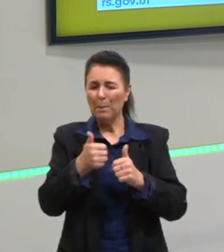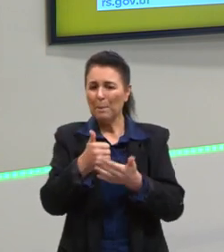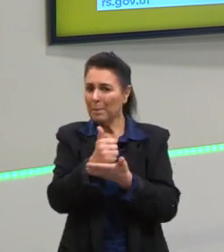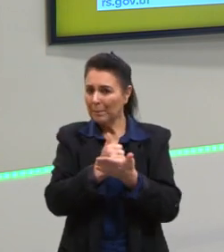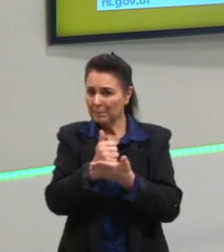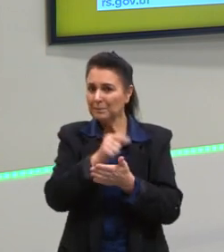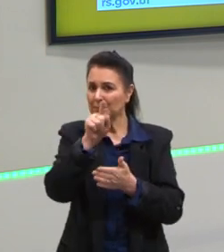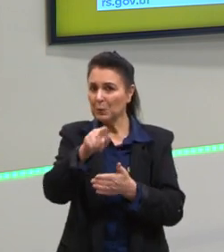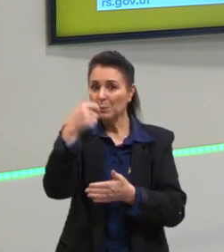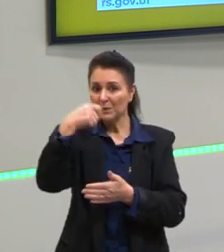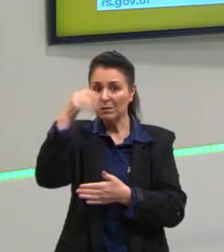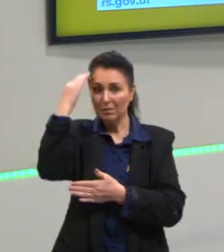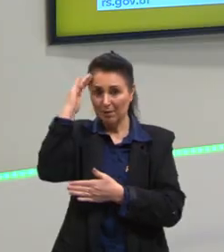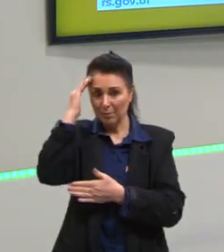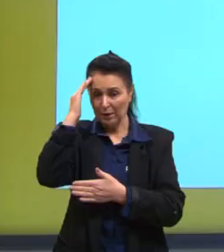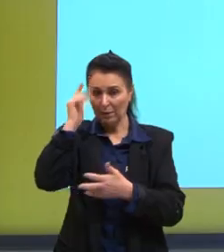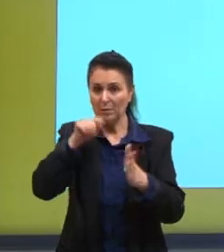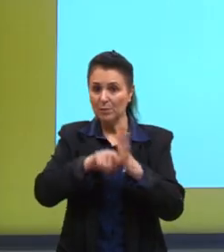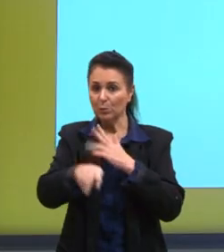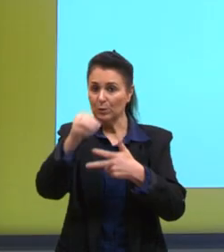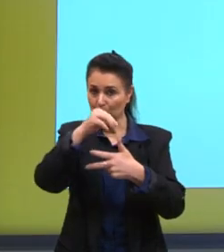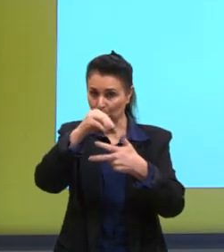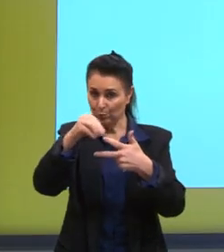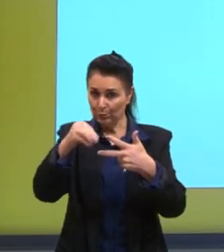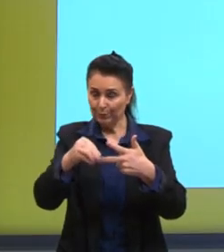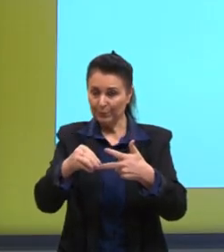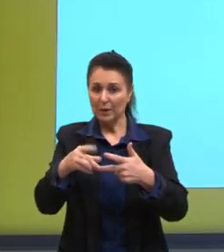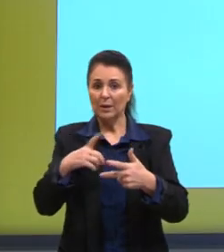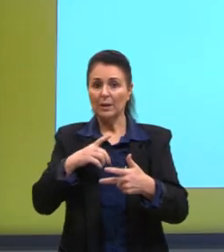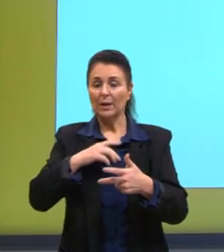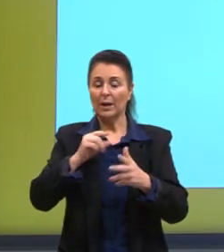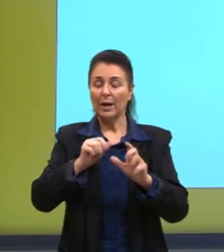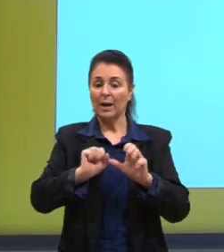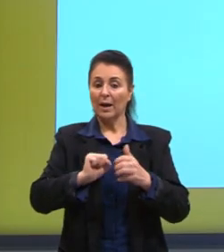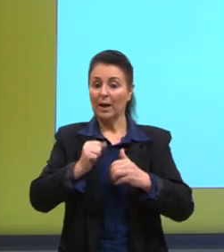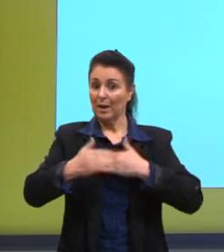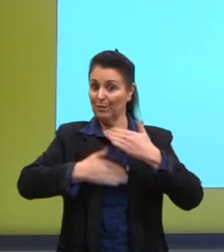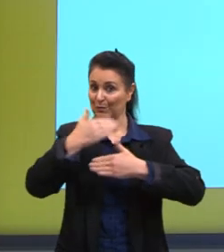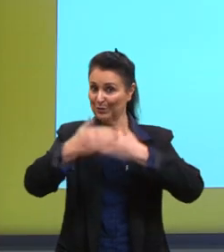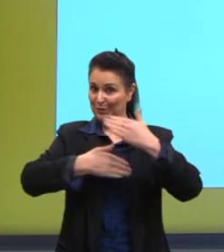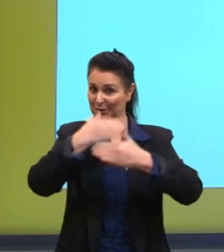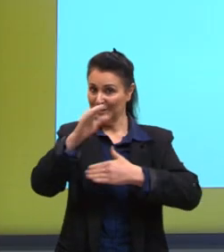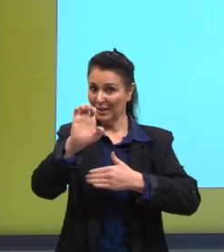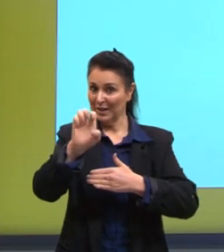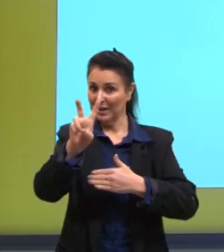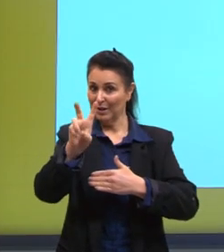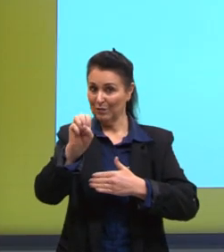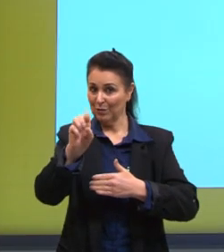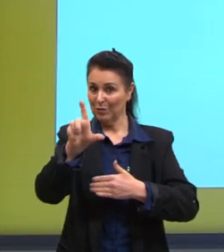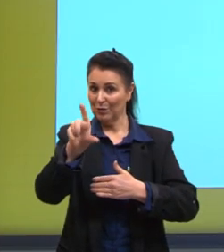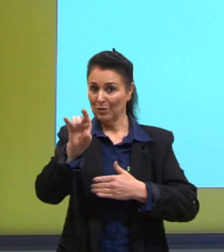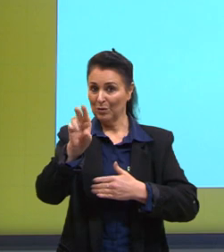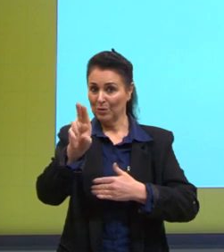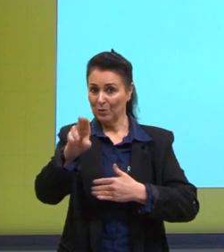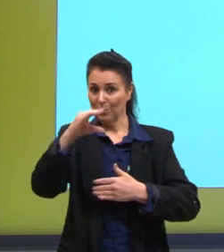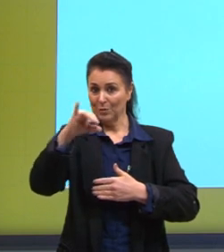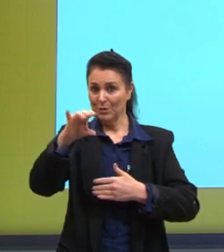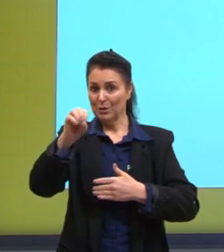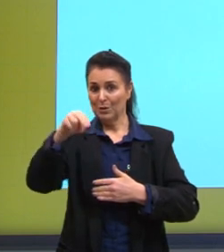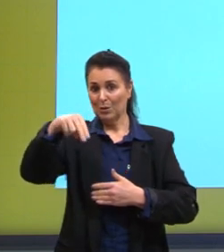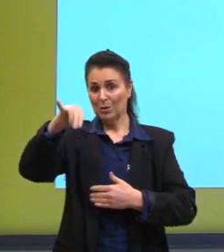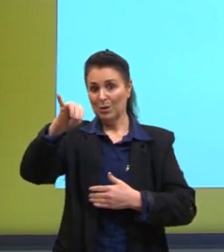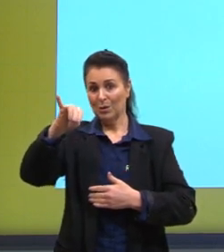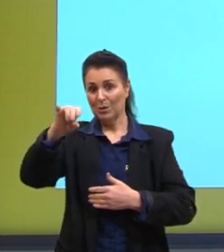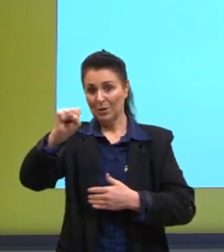as questões do Enem. Uma que é a corrente evolucionista, que eles defendem que há uma evolução da